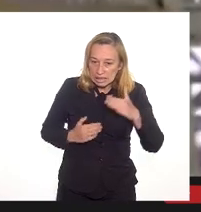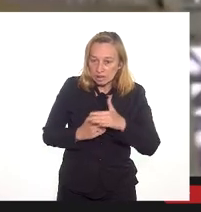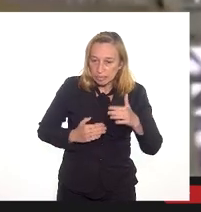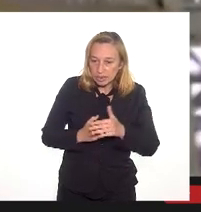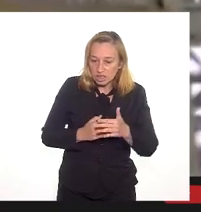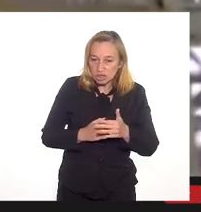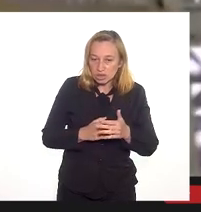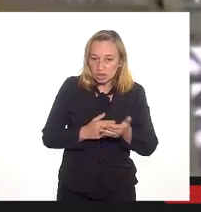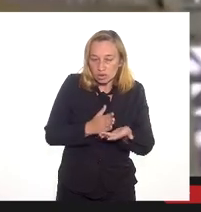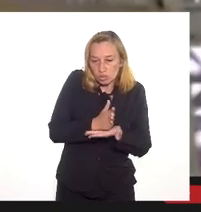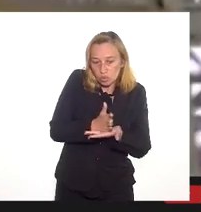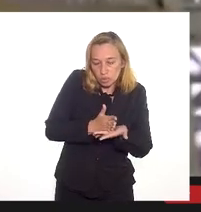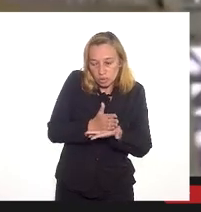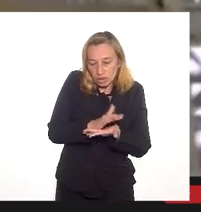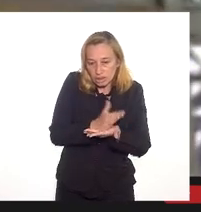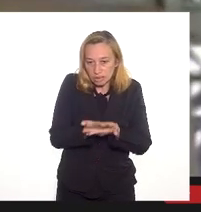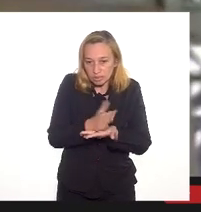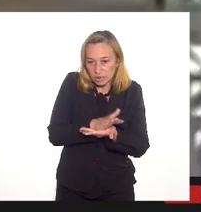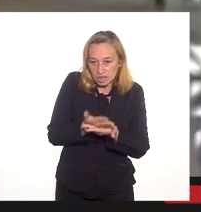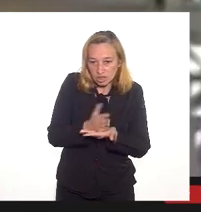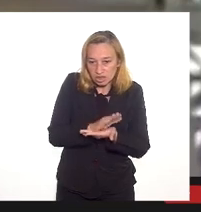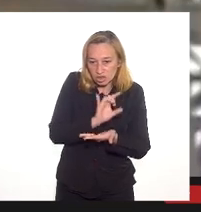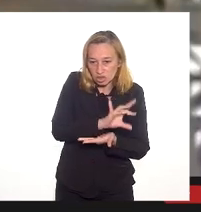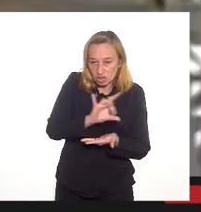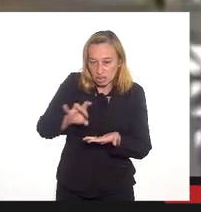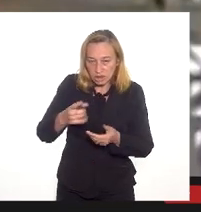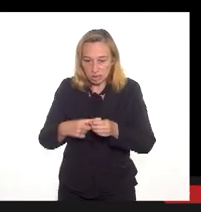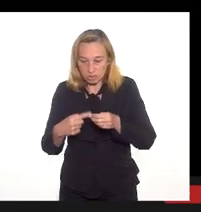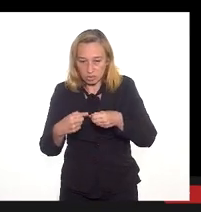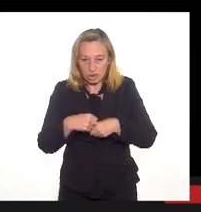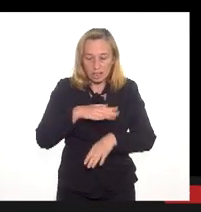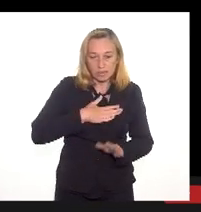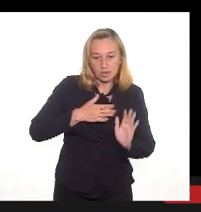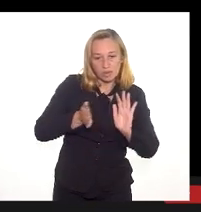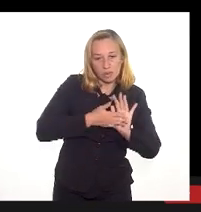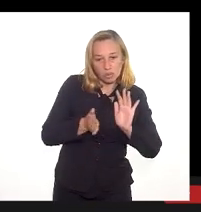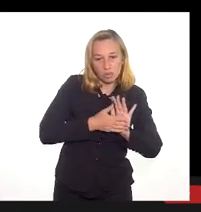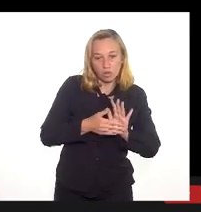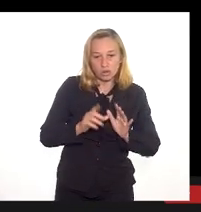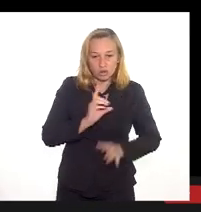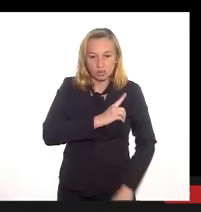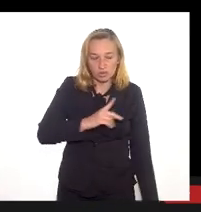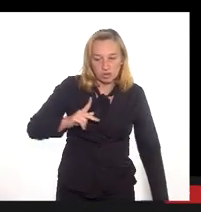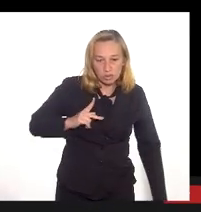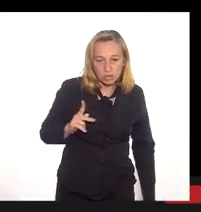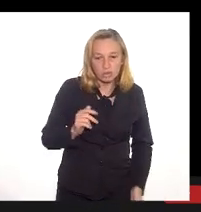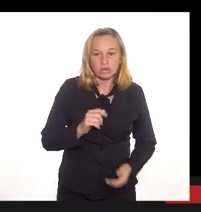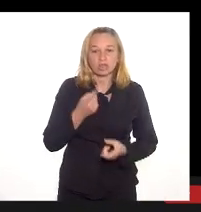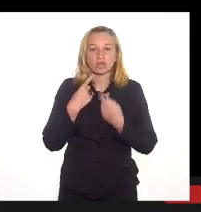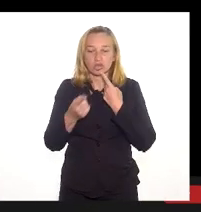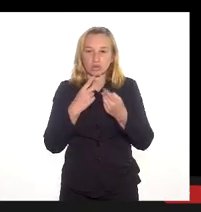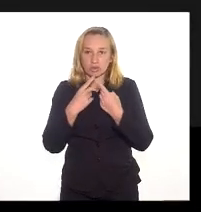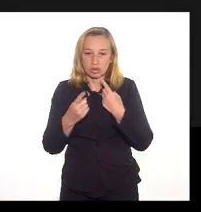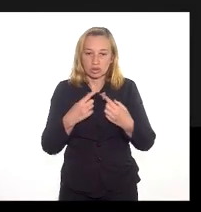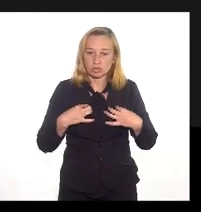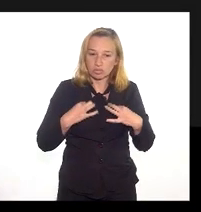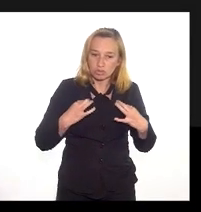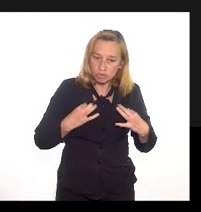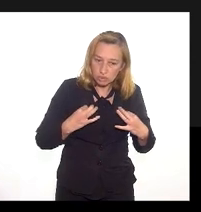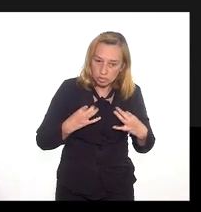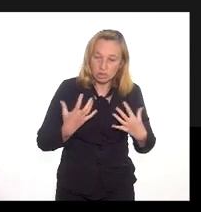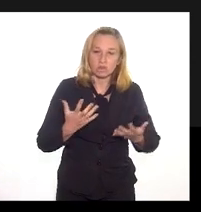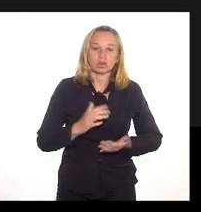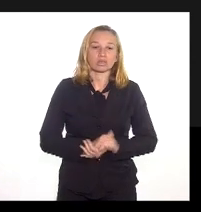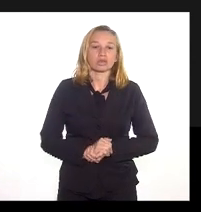município. A minha proposta aqui, como defensora, além de observar esses debates e me colocar à disposição